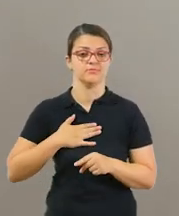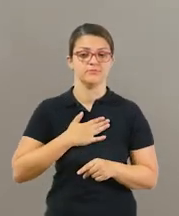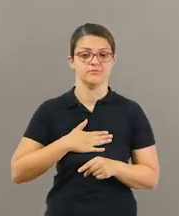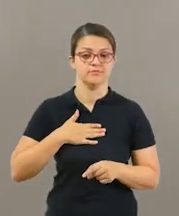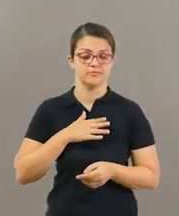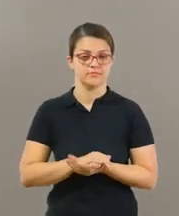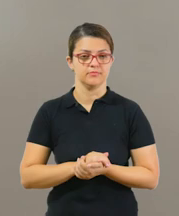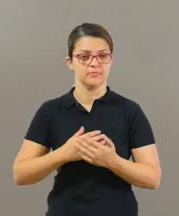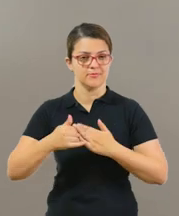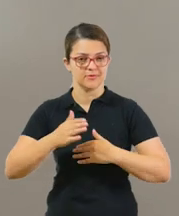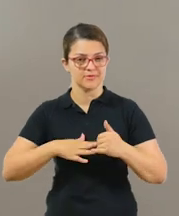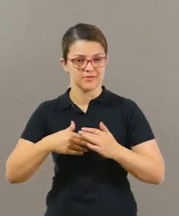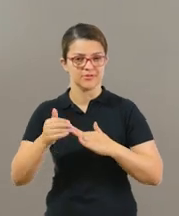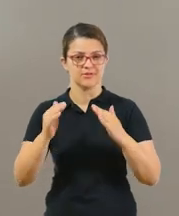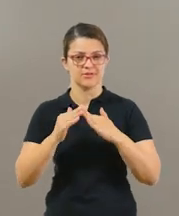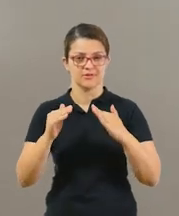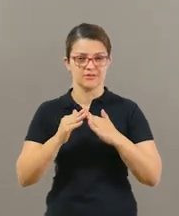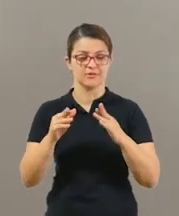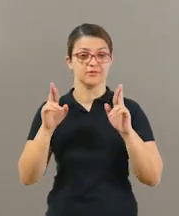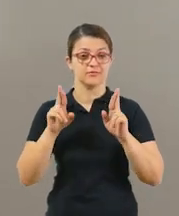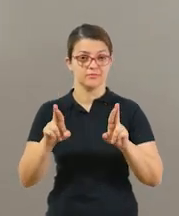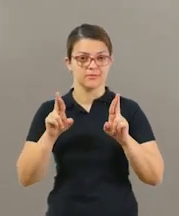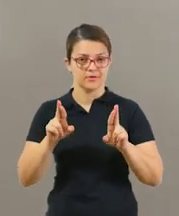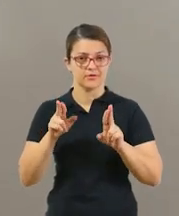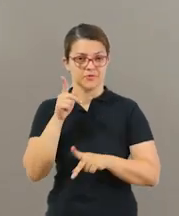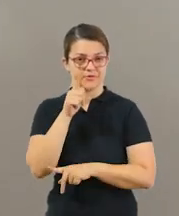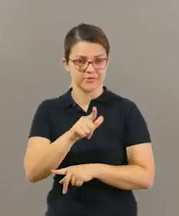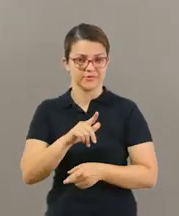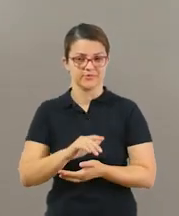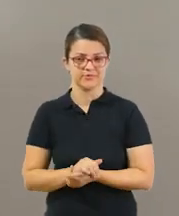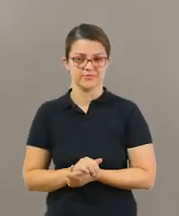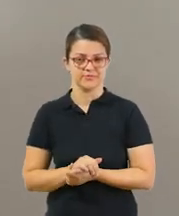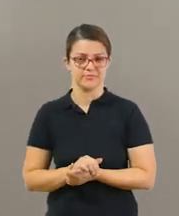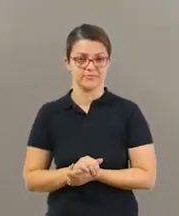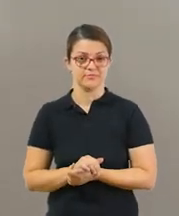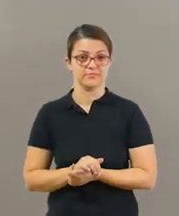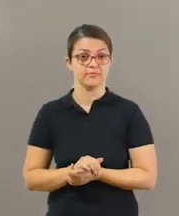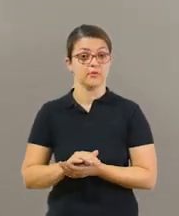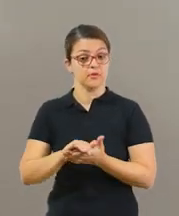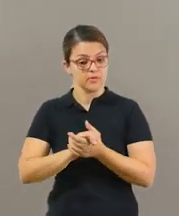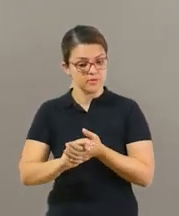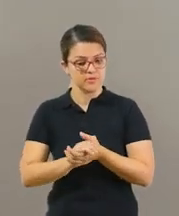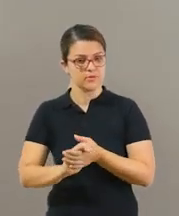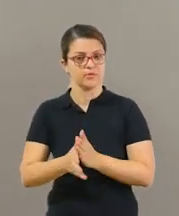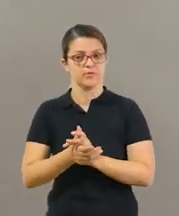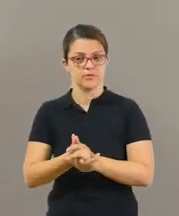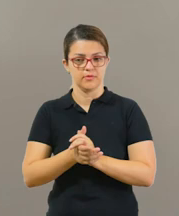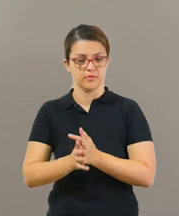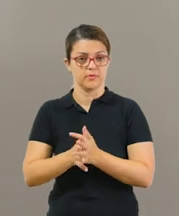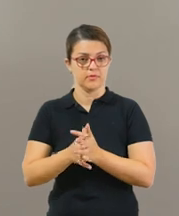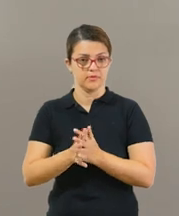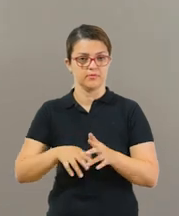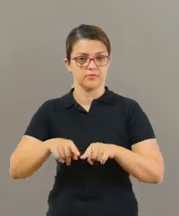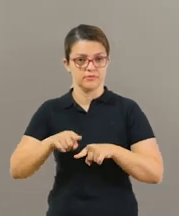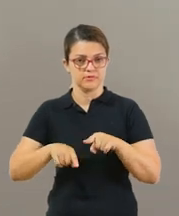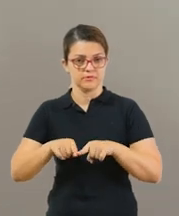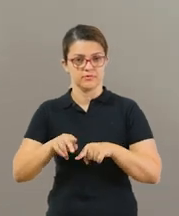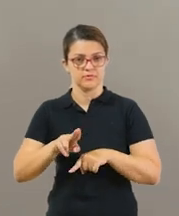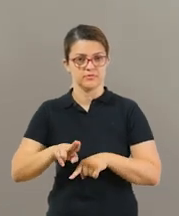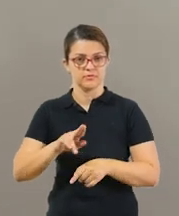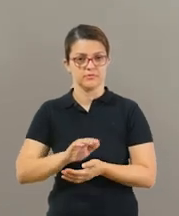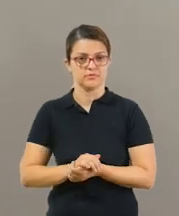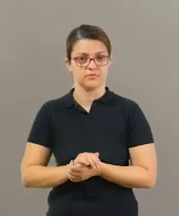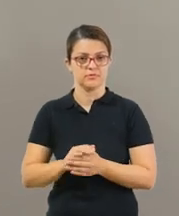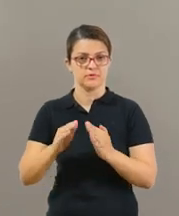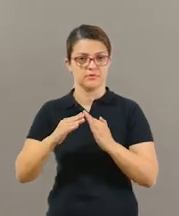semana. Espero que vocês tenham gostado. Pratiquem bastante em casa, espero que vocês consigam. E lavem bem as mãos, a gente está